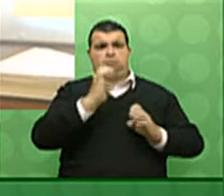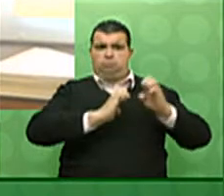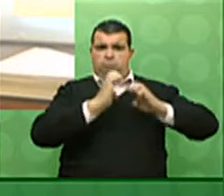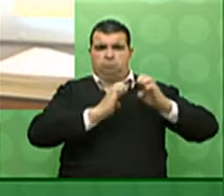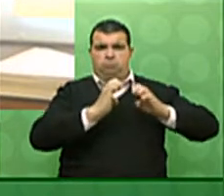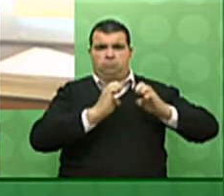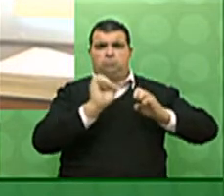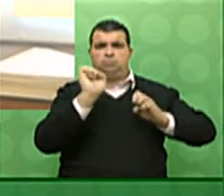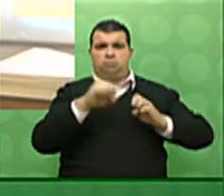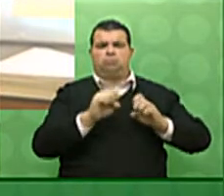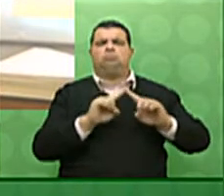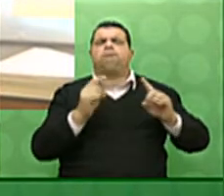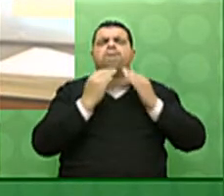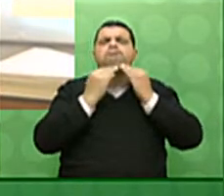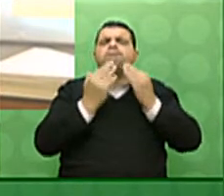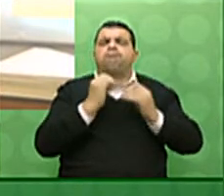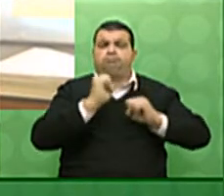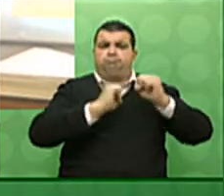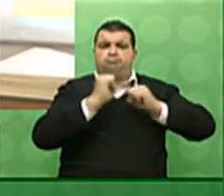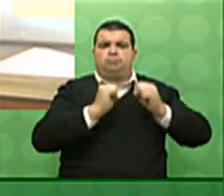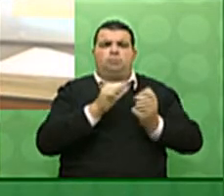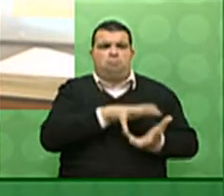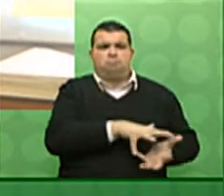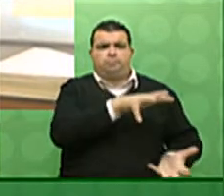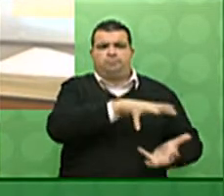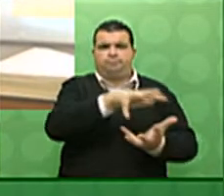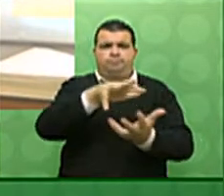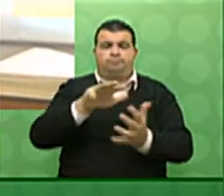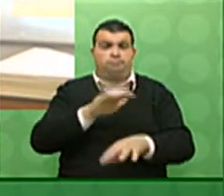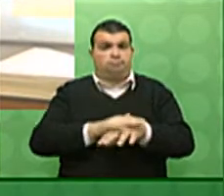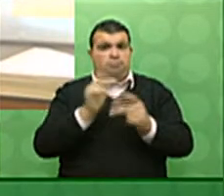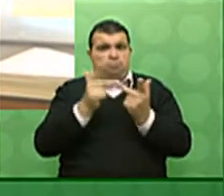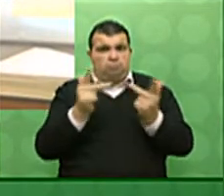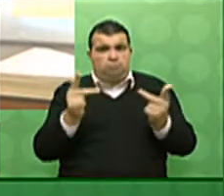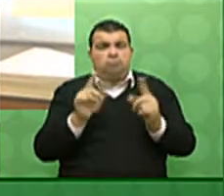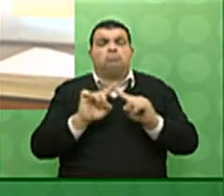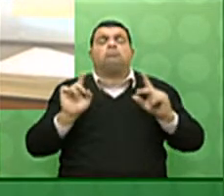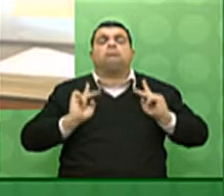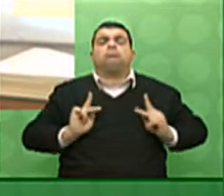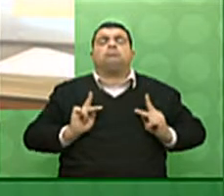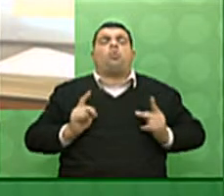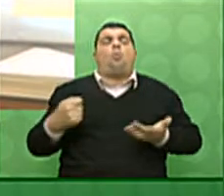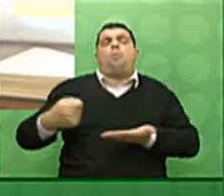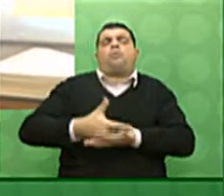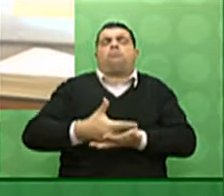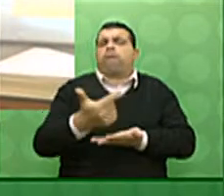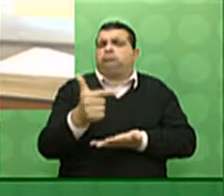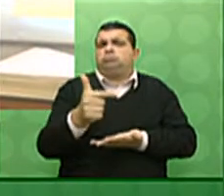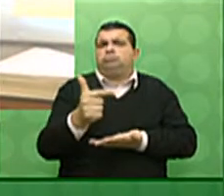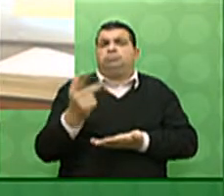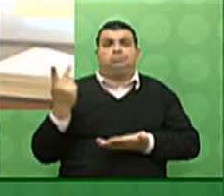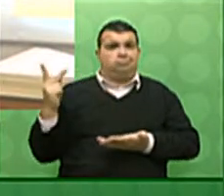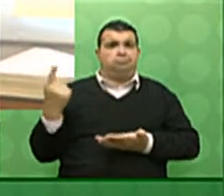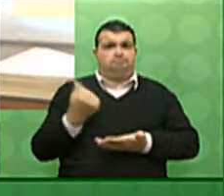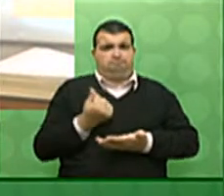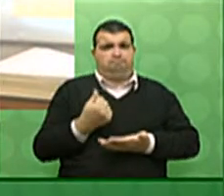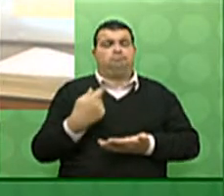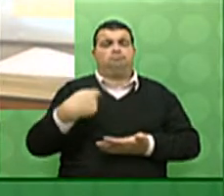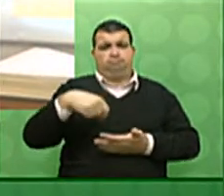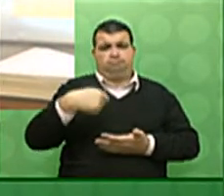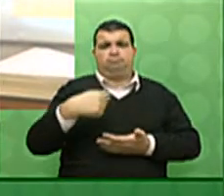mas não adianta produzir mais sem ter quem compre nossos produtos. eles têm que ter renda para isso.